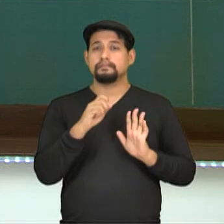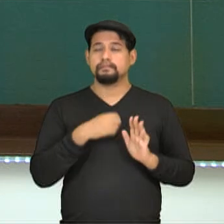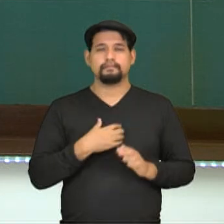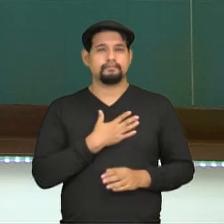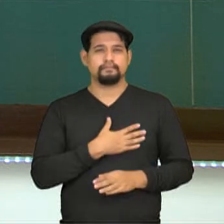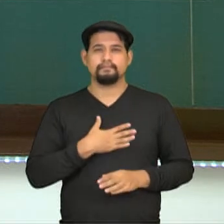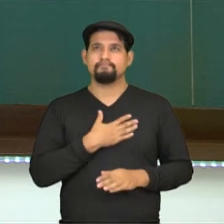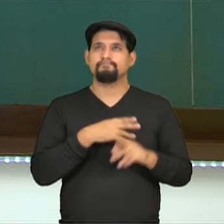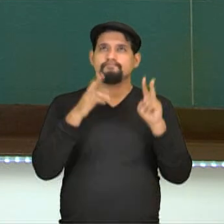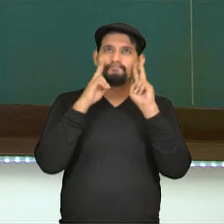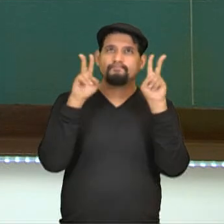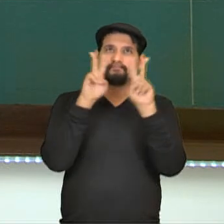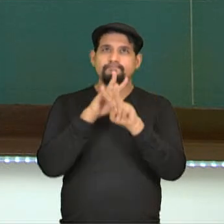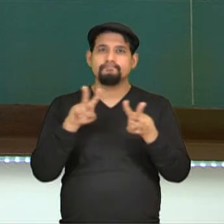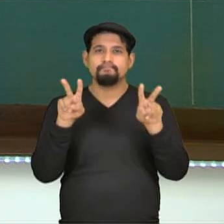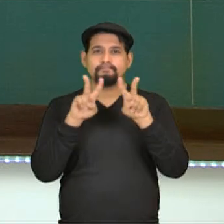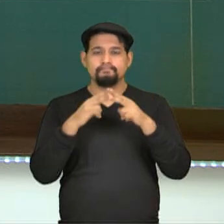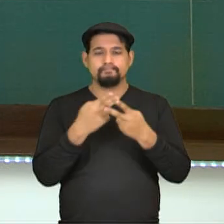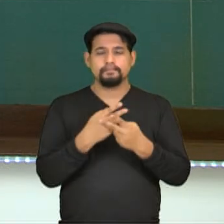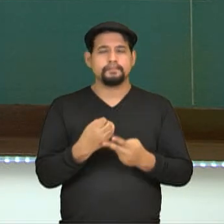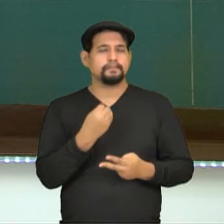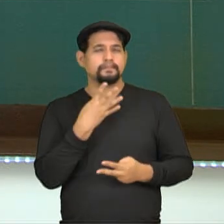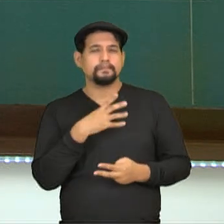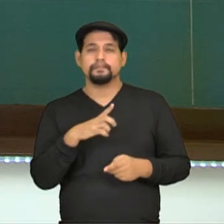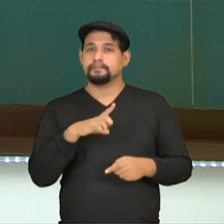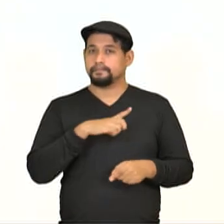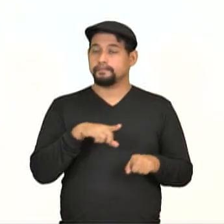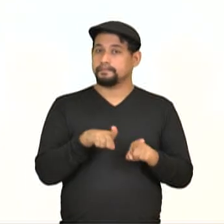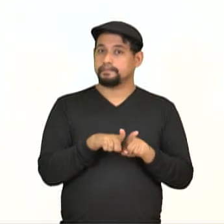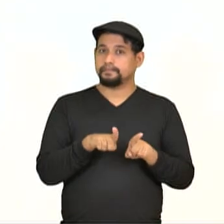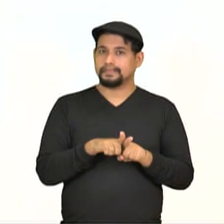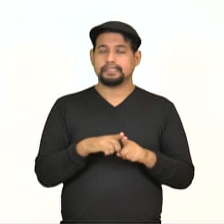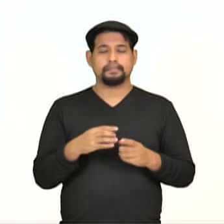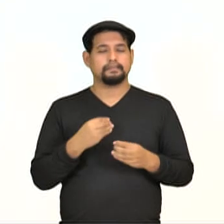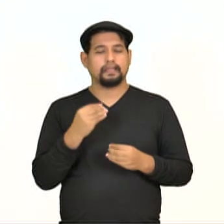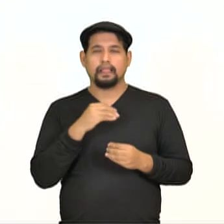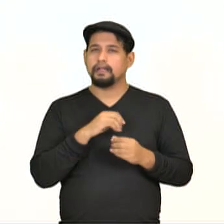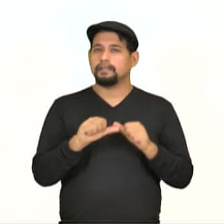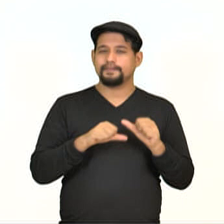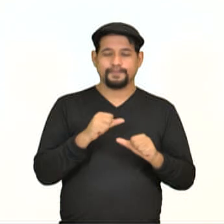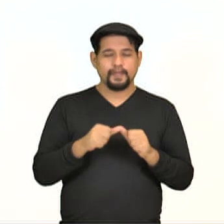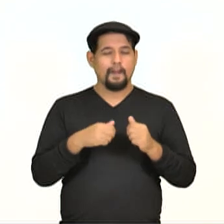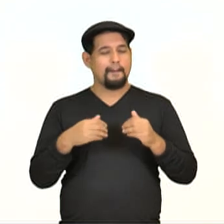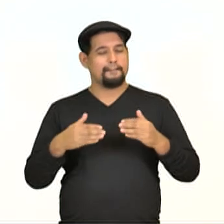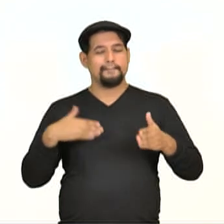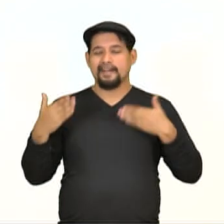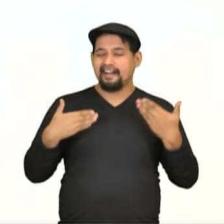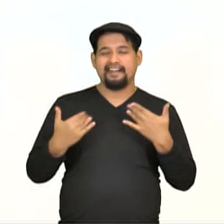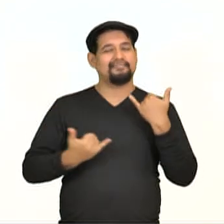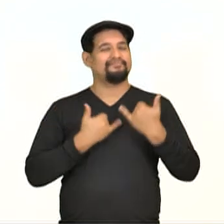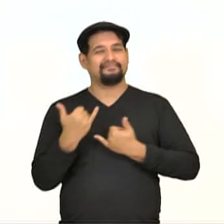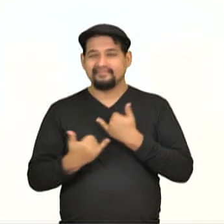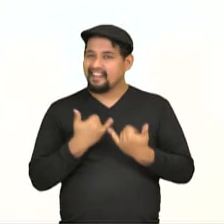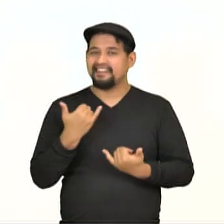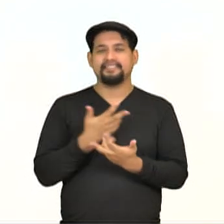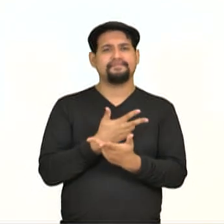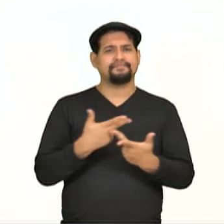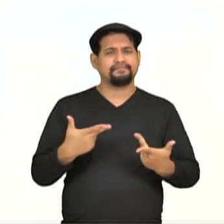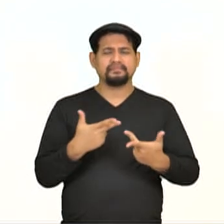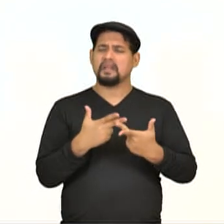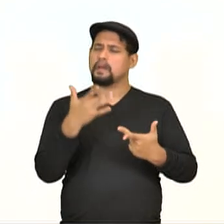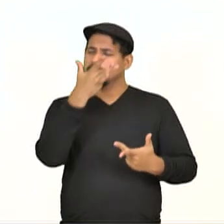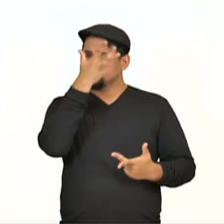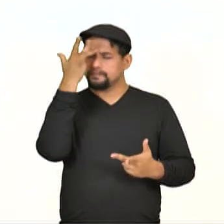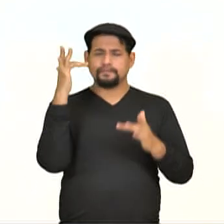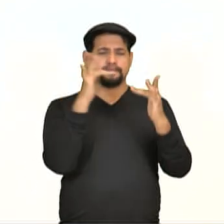procurar o bem-estar, busca uma descontração e diversão, assim como o desenvolvimento pessoal e as